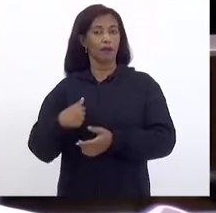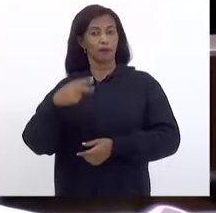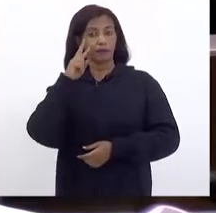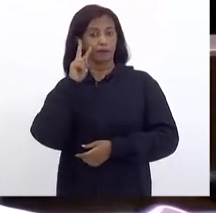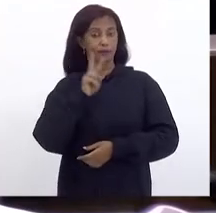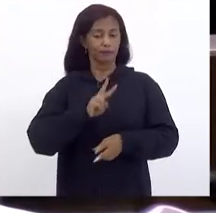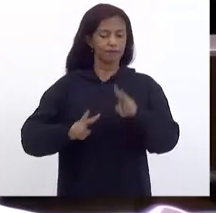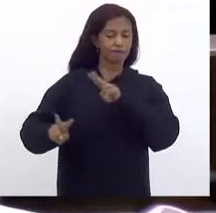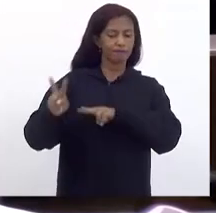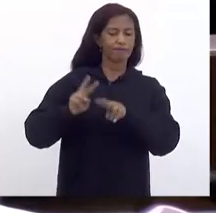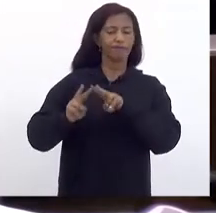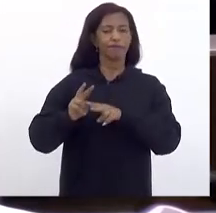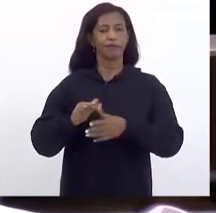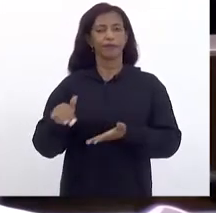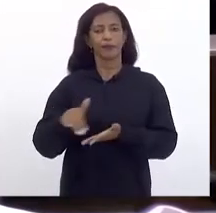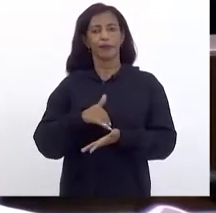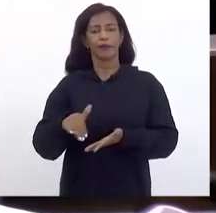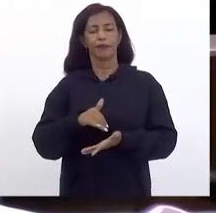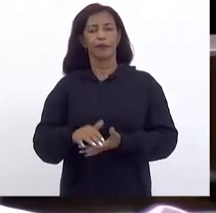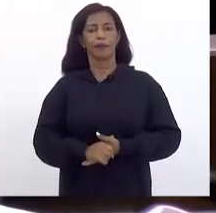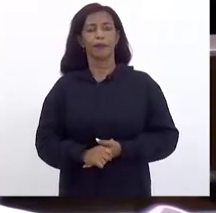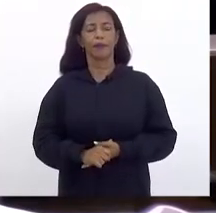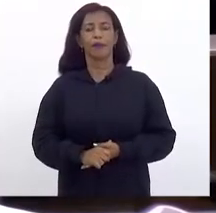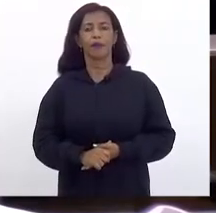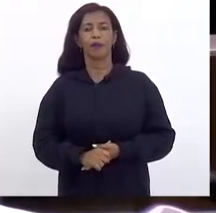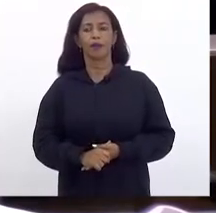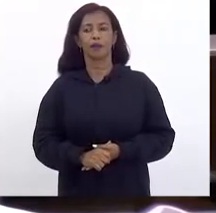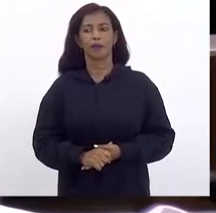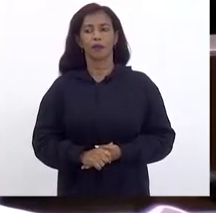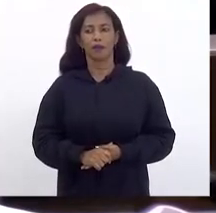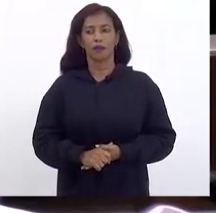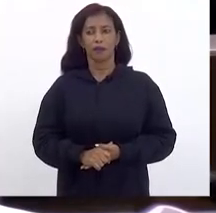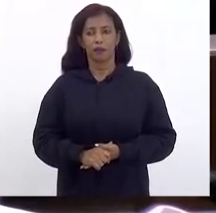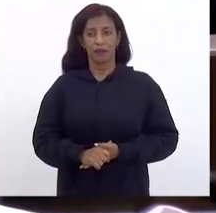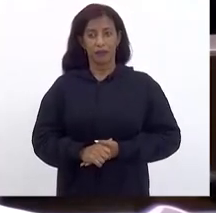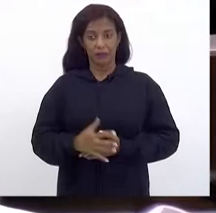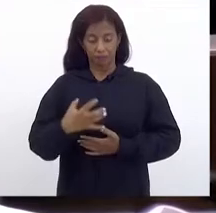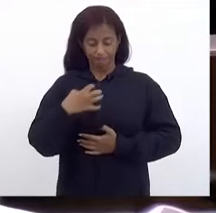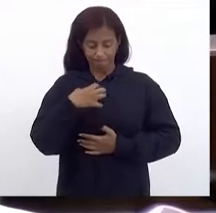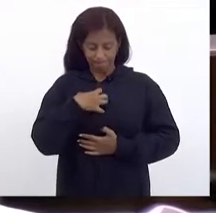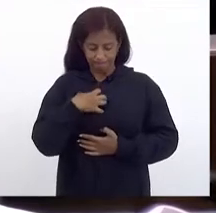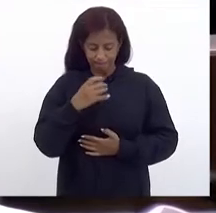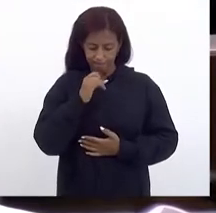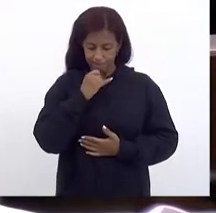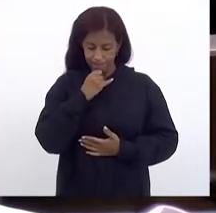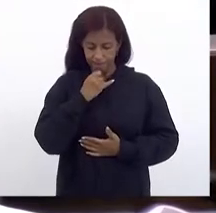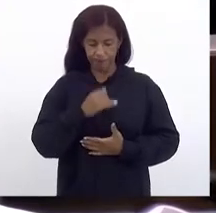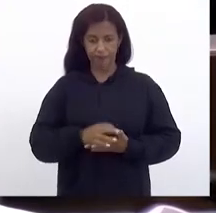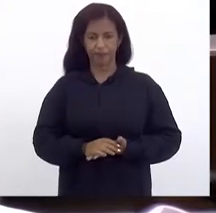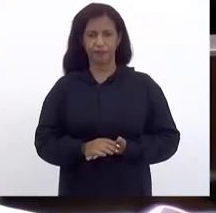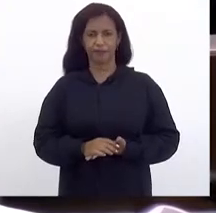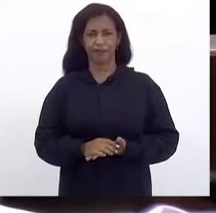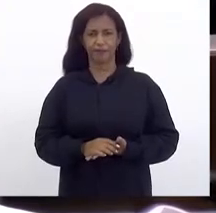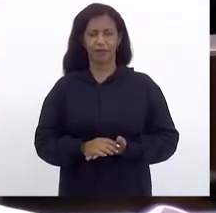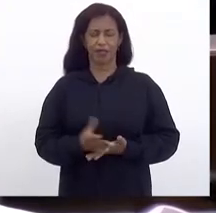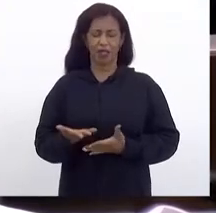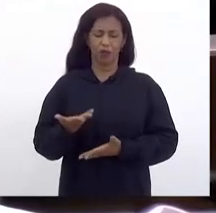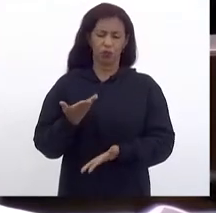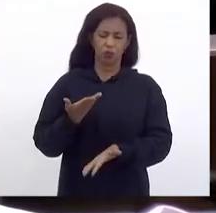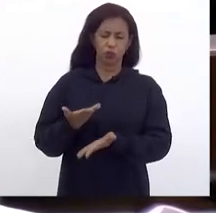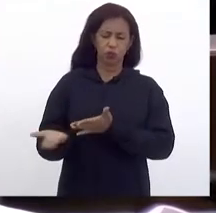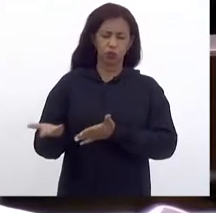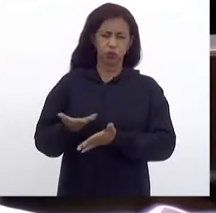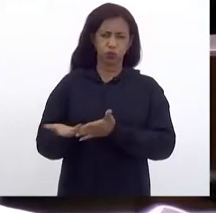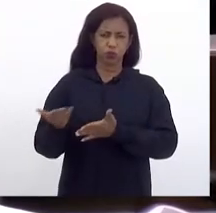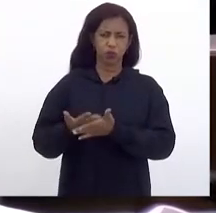Secretário Zamit E com Tristeza Que as despesas Correntes